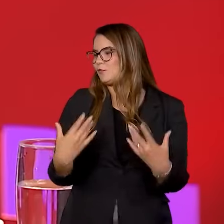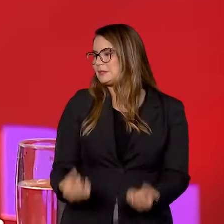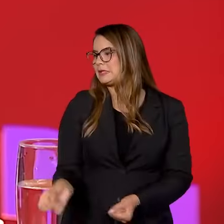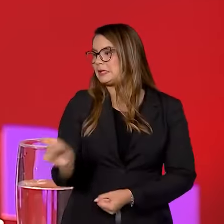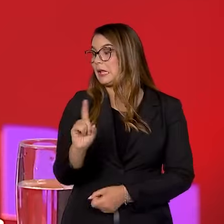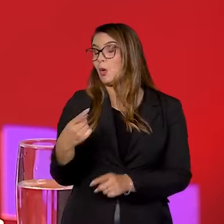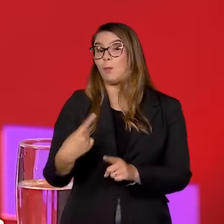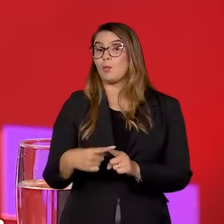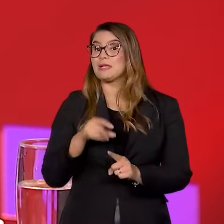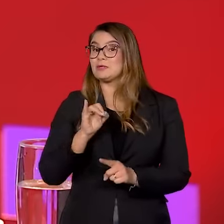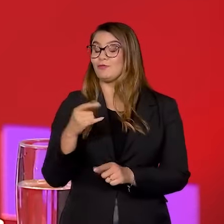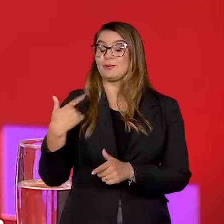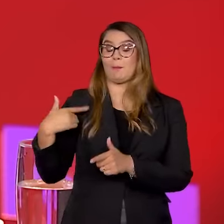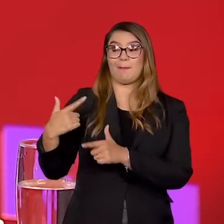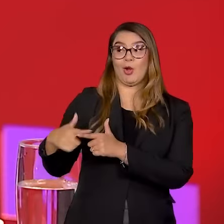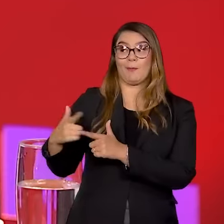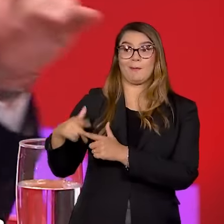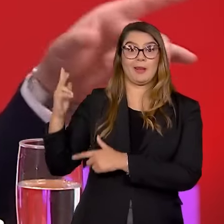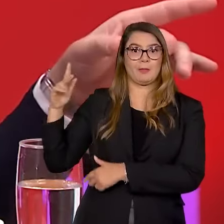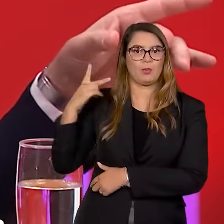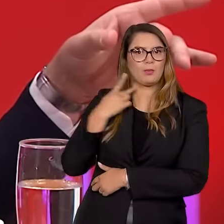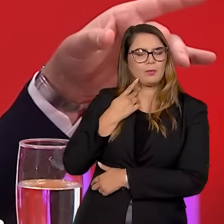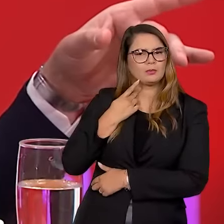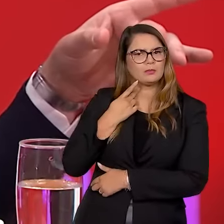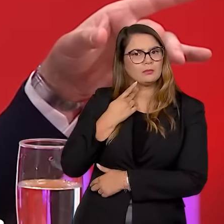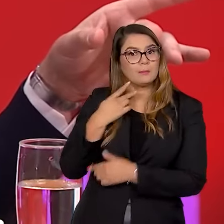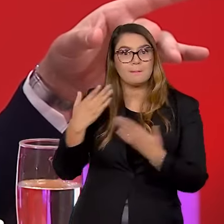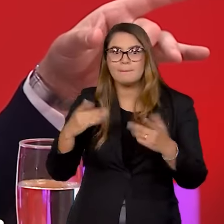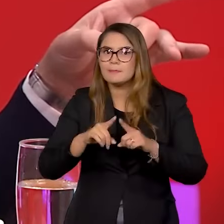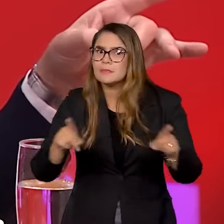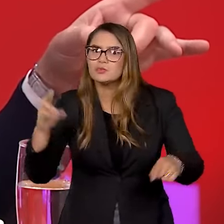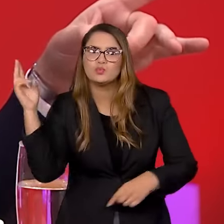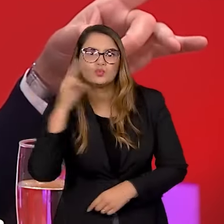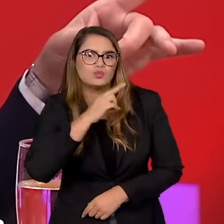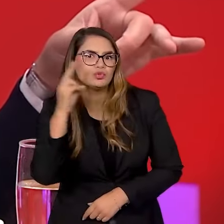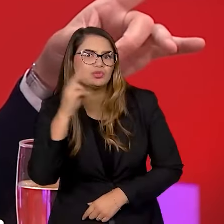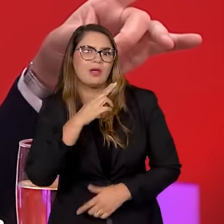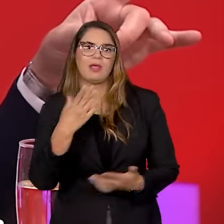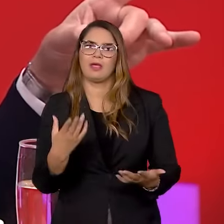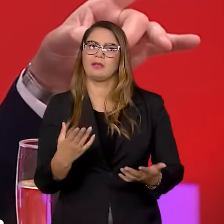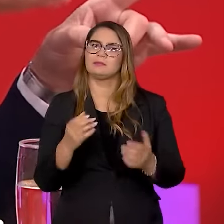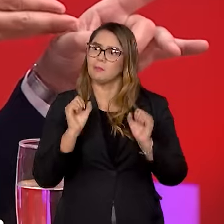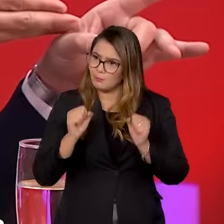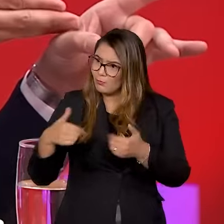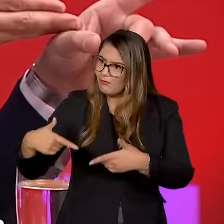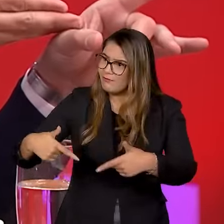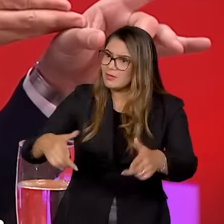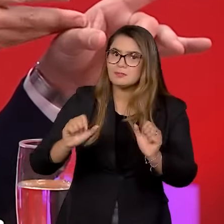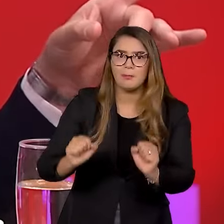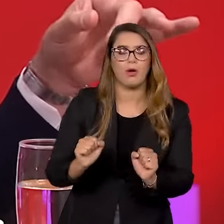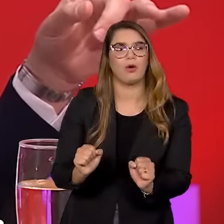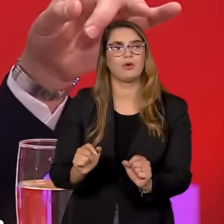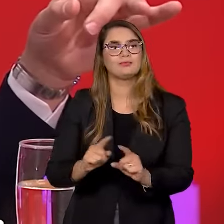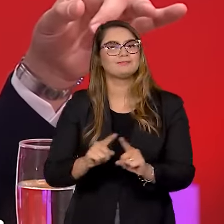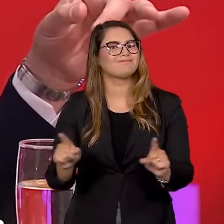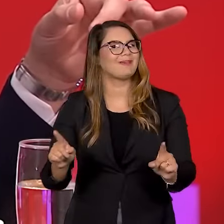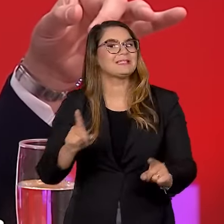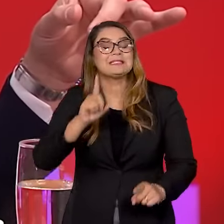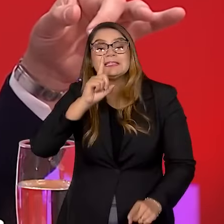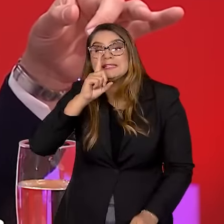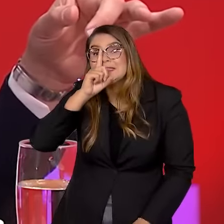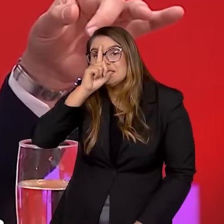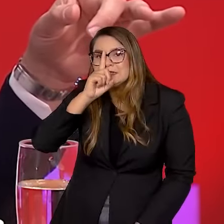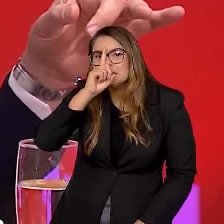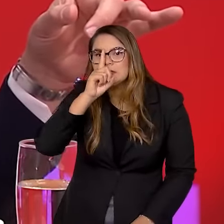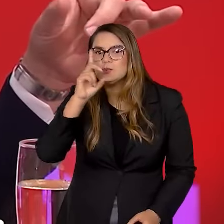caminho, porque se eu adotar eu vou ter um problema sério. Mas era uma situação de urgência. Era sustentável que ele fizesse o que ele pretendia fazer. Mas no risco